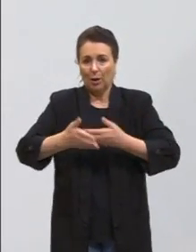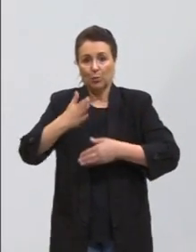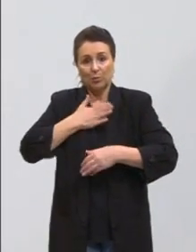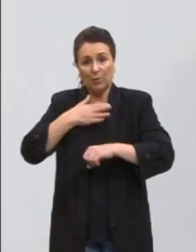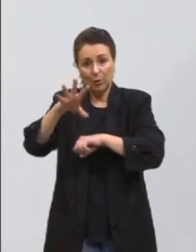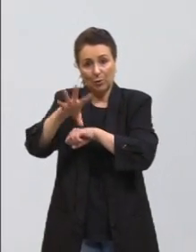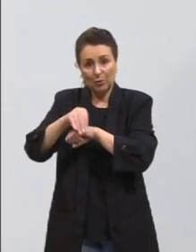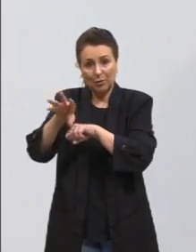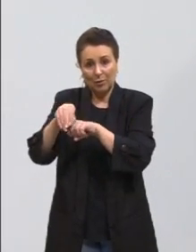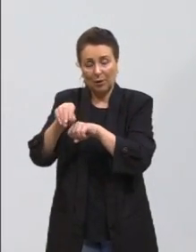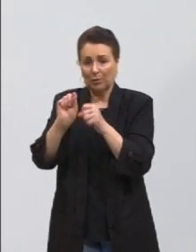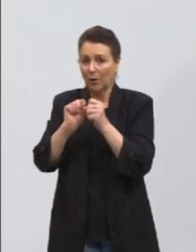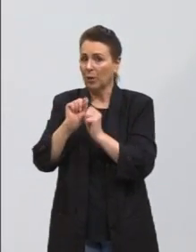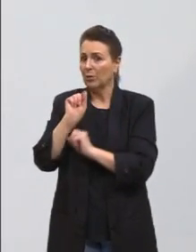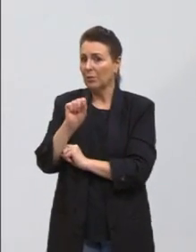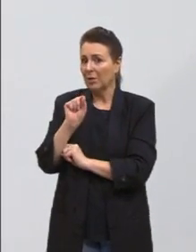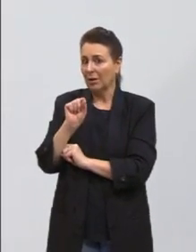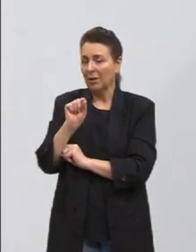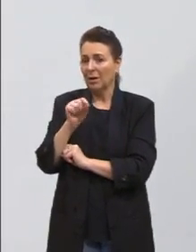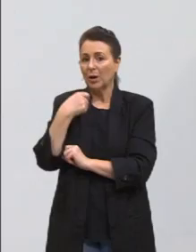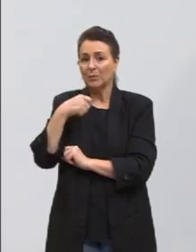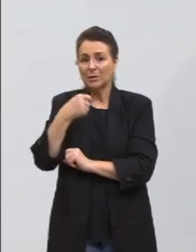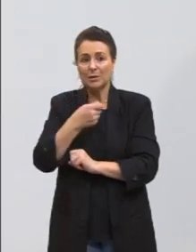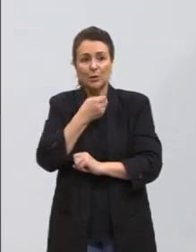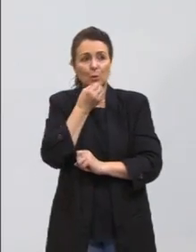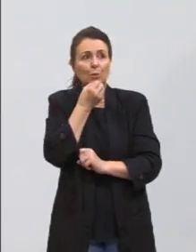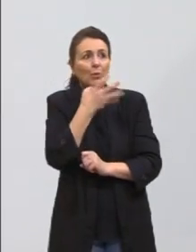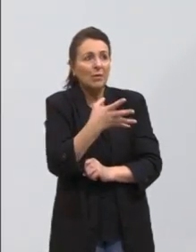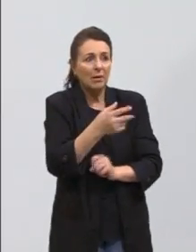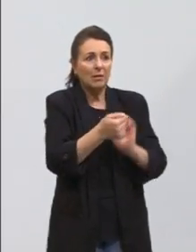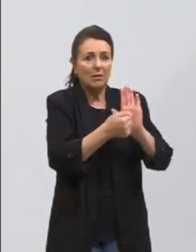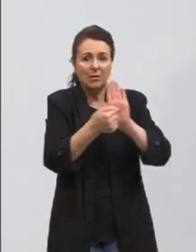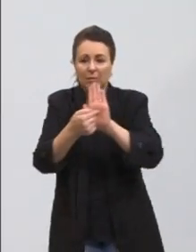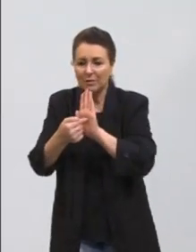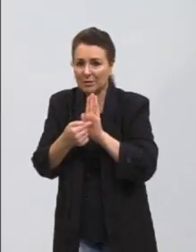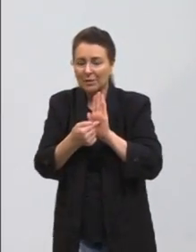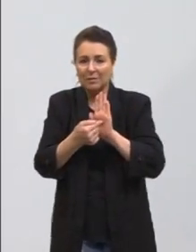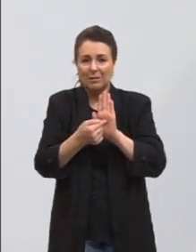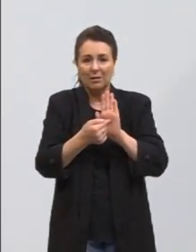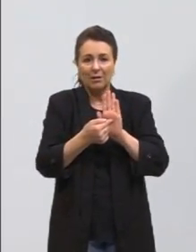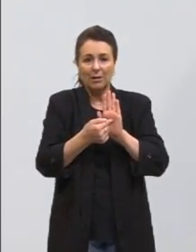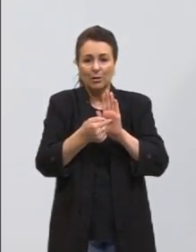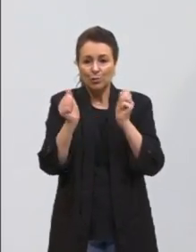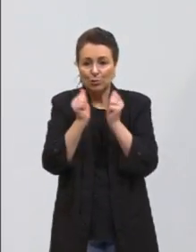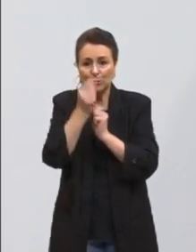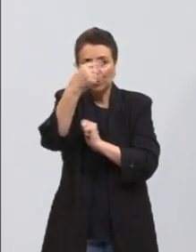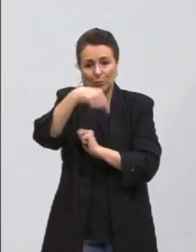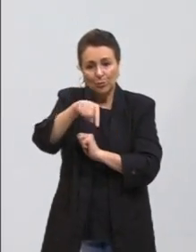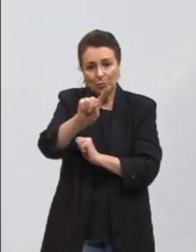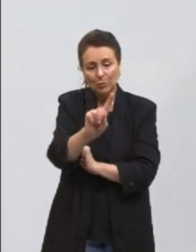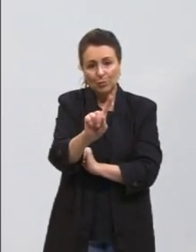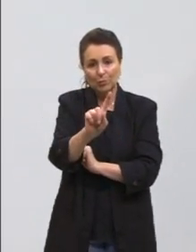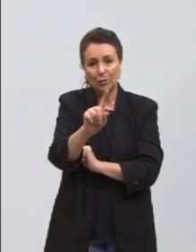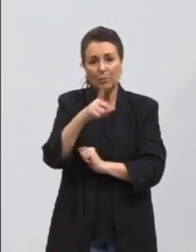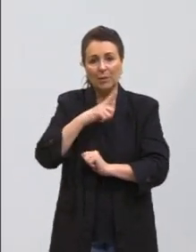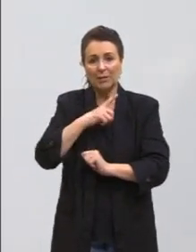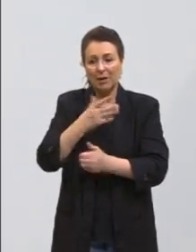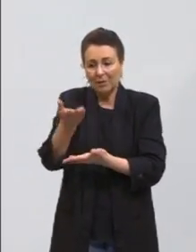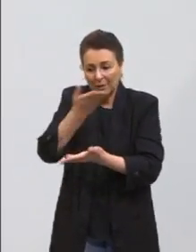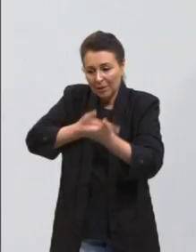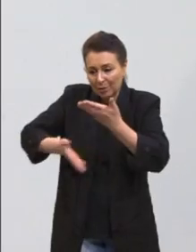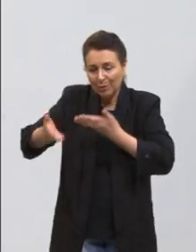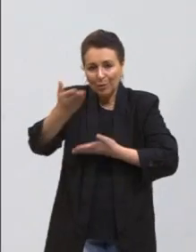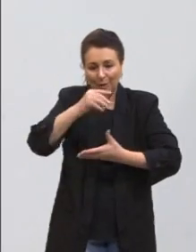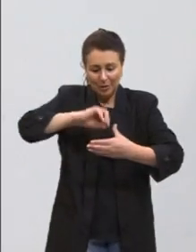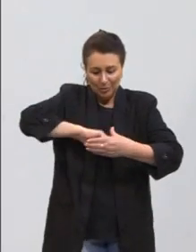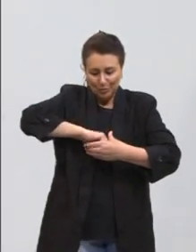relatar, preciso discorrer com os outros para que essa intersubjetividade possa